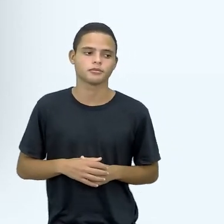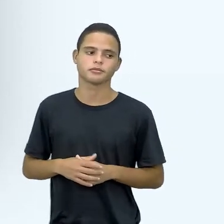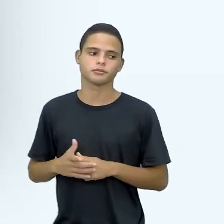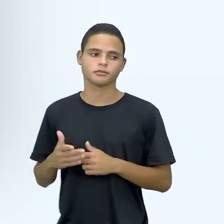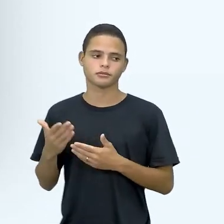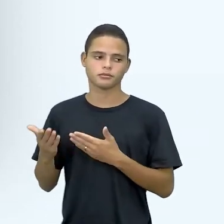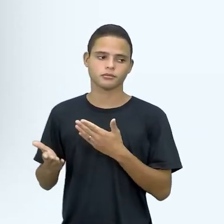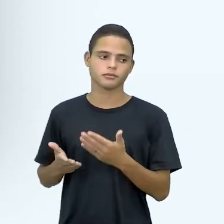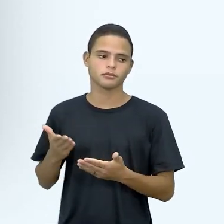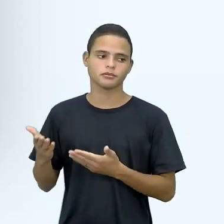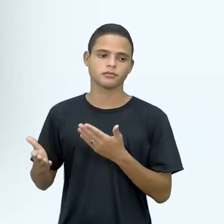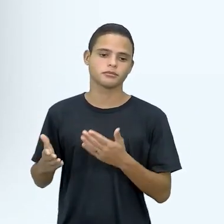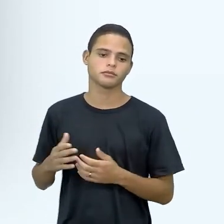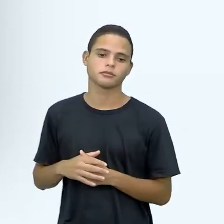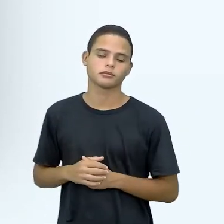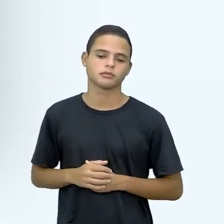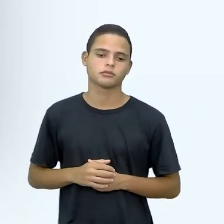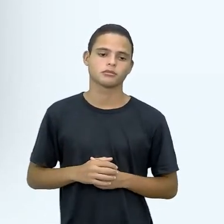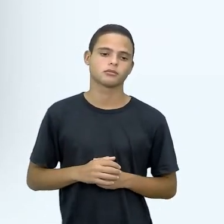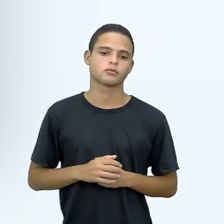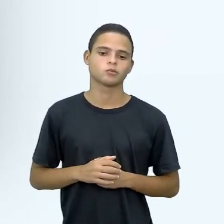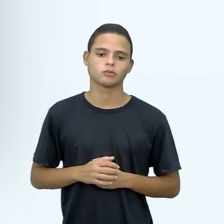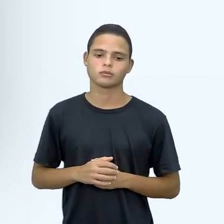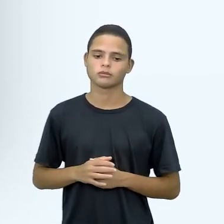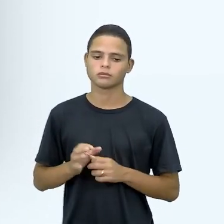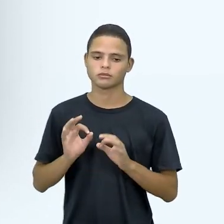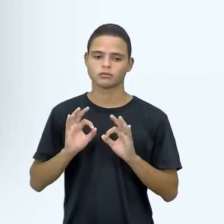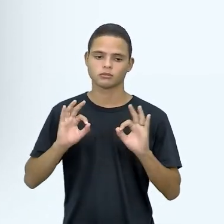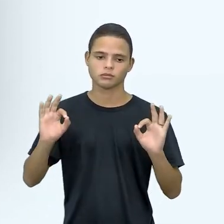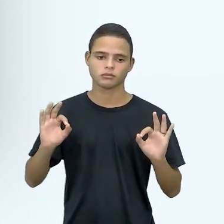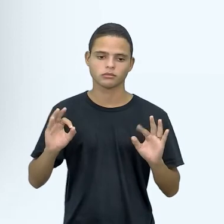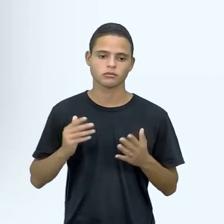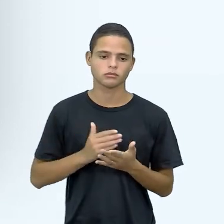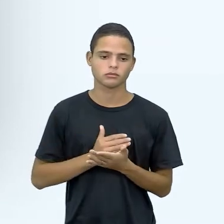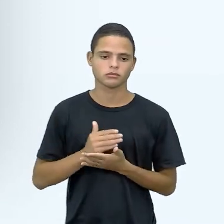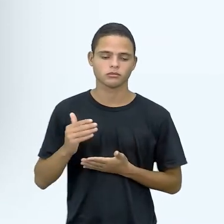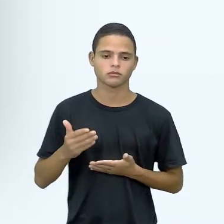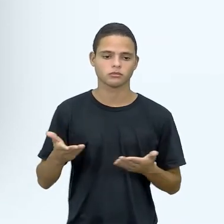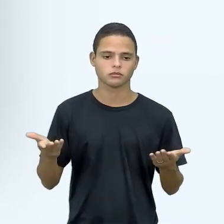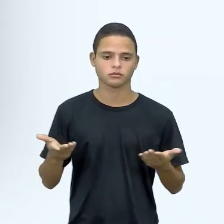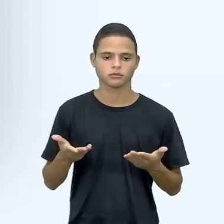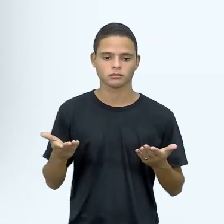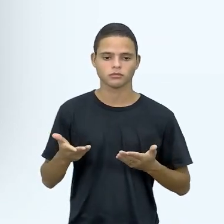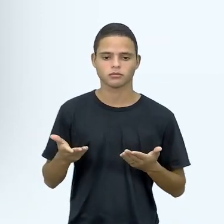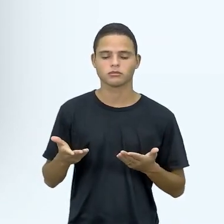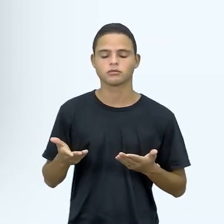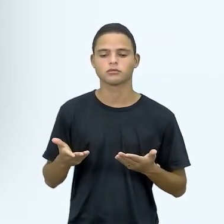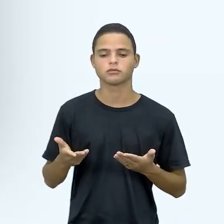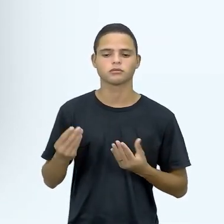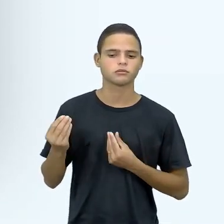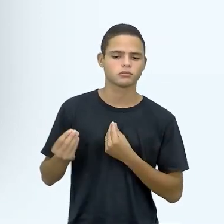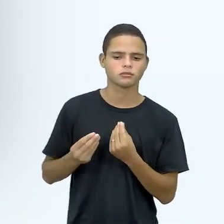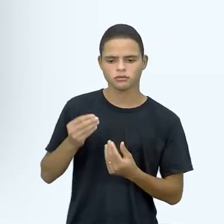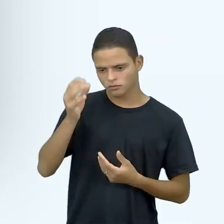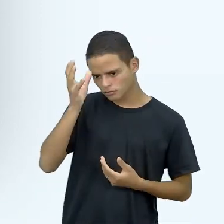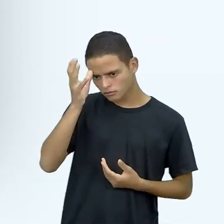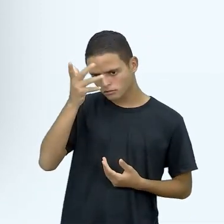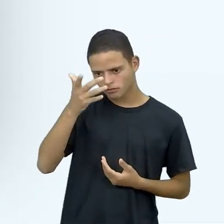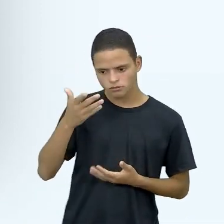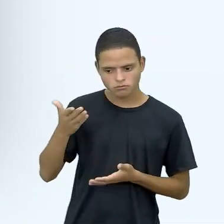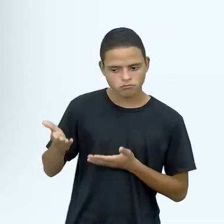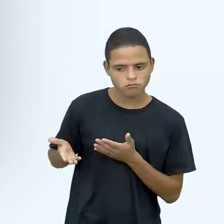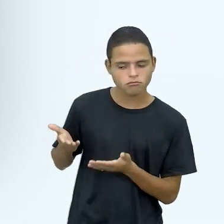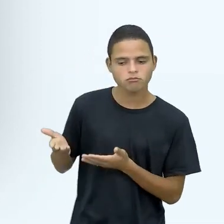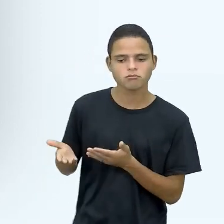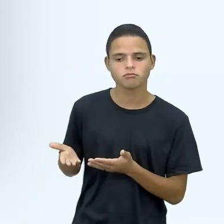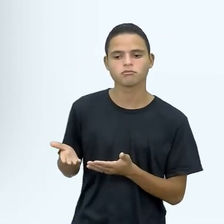aquilo, né, Priscila. Ah, ótimo. Então, aí, né, partindo agora para o tratamento em si, né, como que a gente,